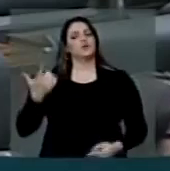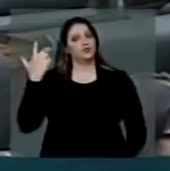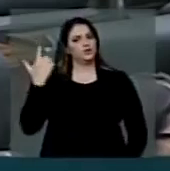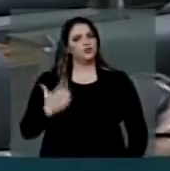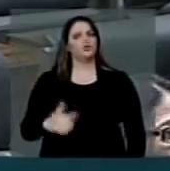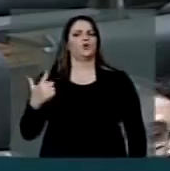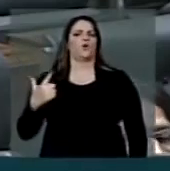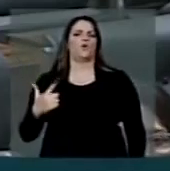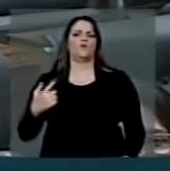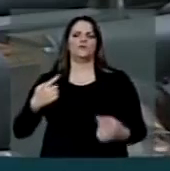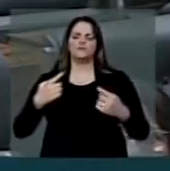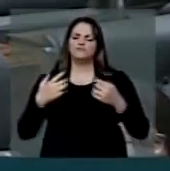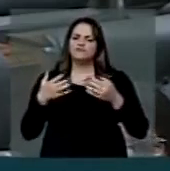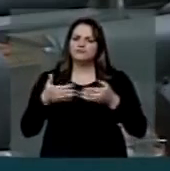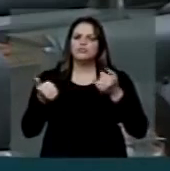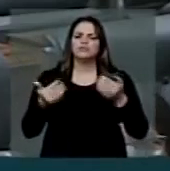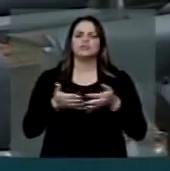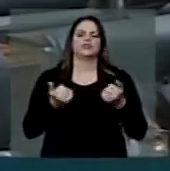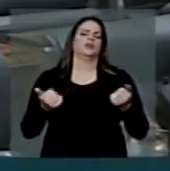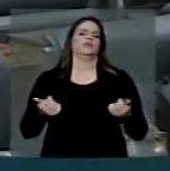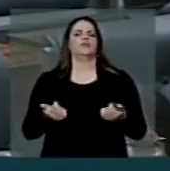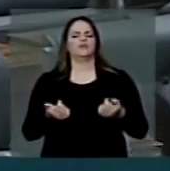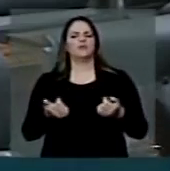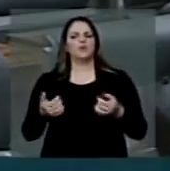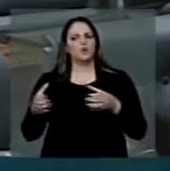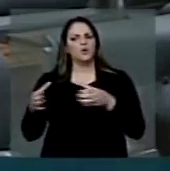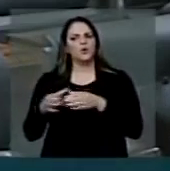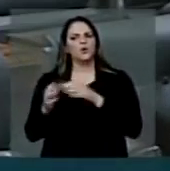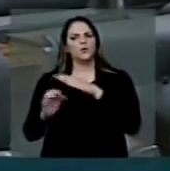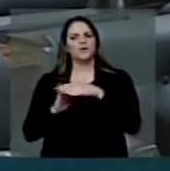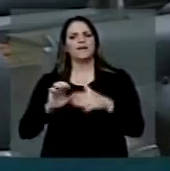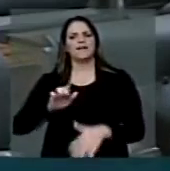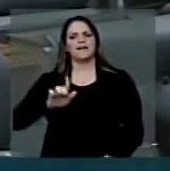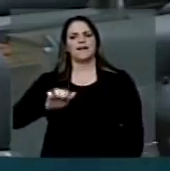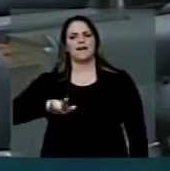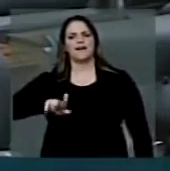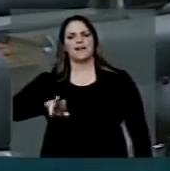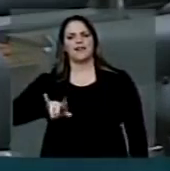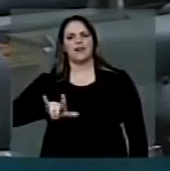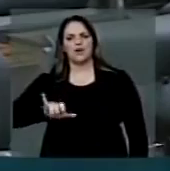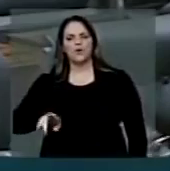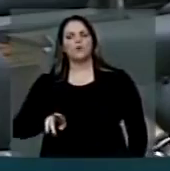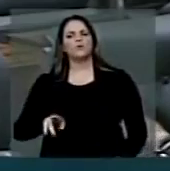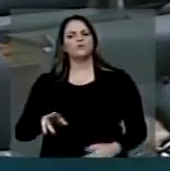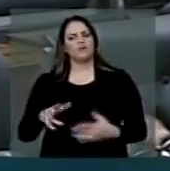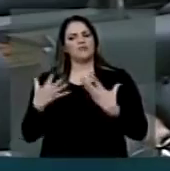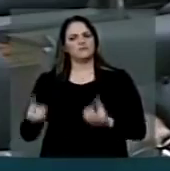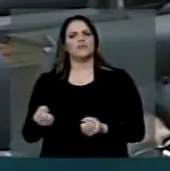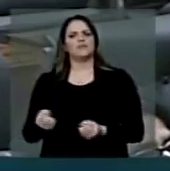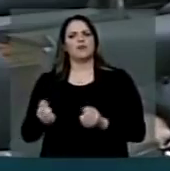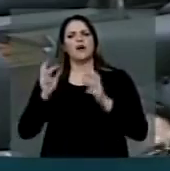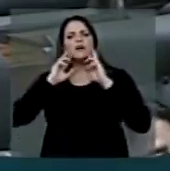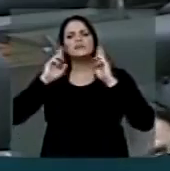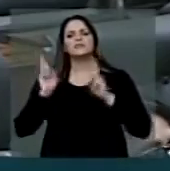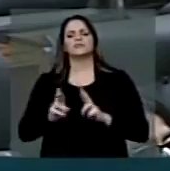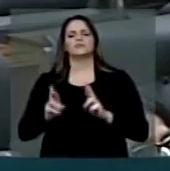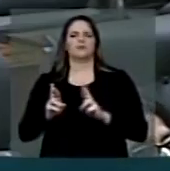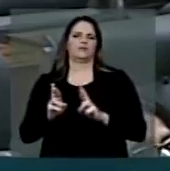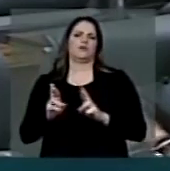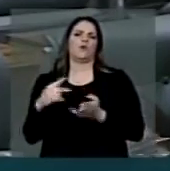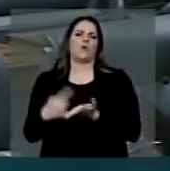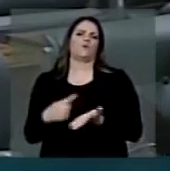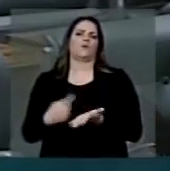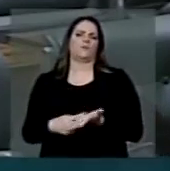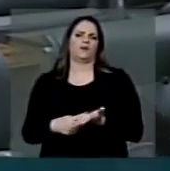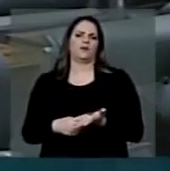vez a nossa reivindicação para que o Grupo Galileu assuma com os compromissos com os alunos, com os